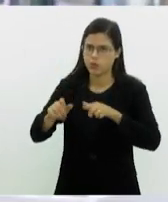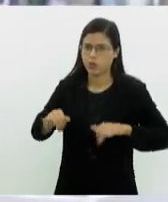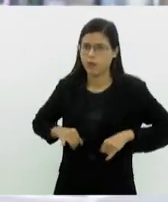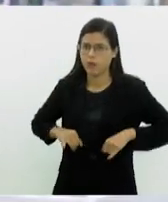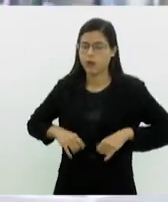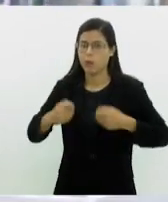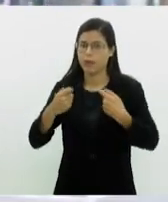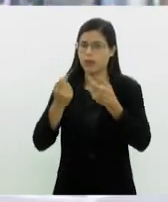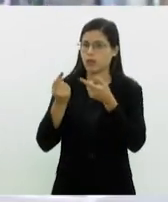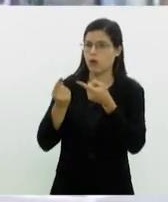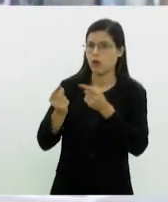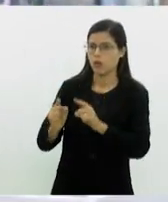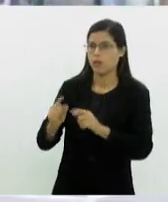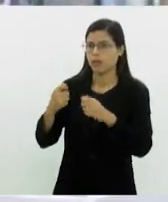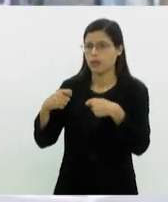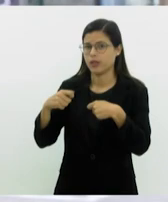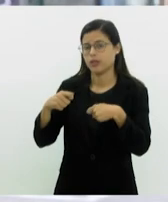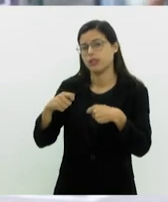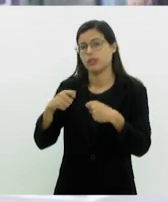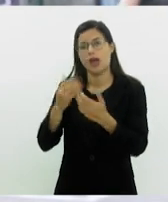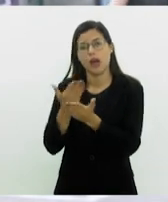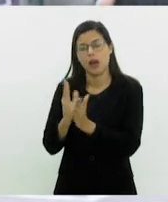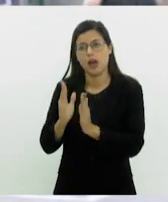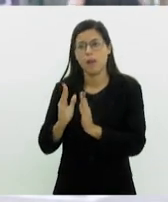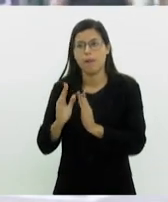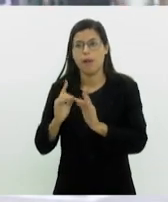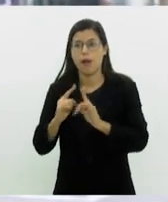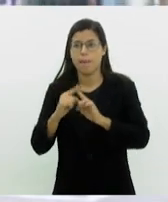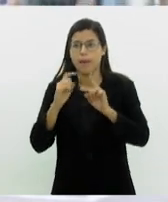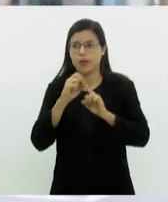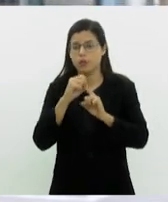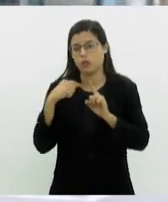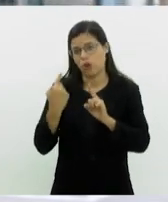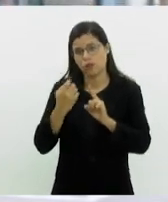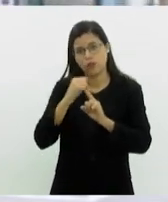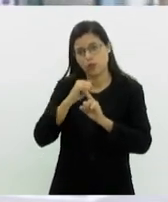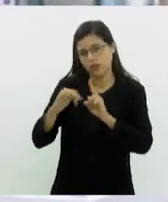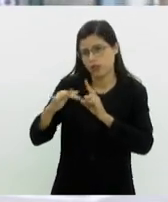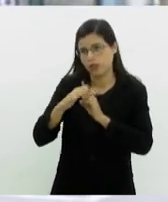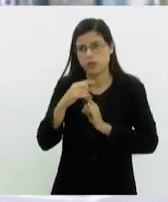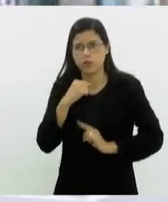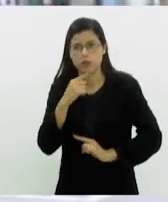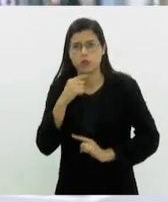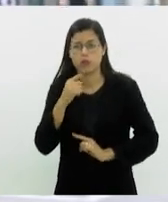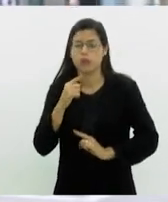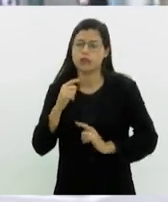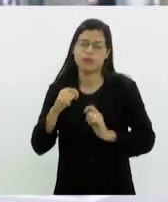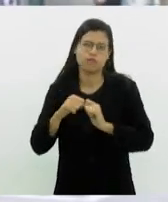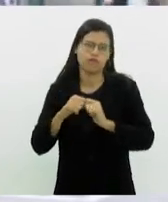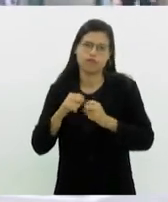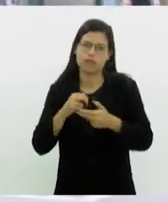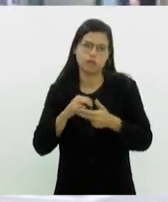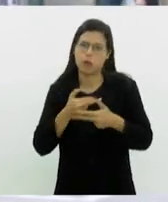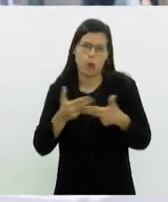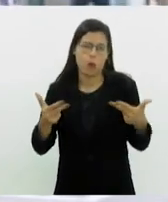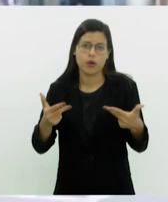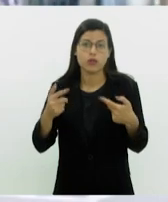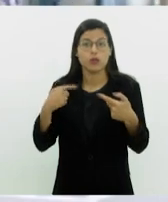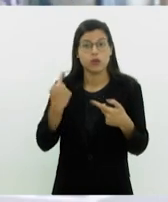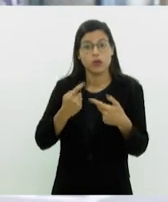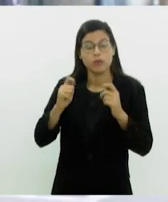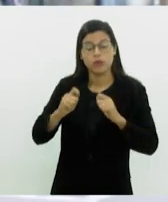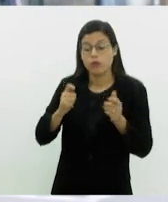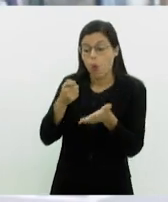combatida, ela precisa ser mitigada. Mas, enquanto sociedade civil, a gente não consegue fazer muita coisa. A gente pode cobrar, a gente pode levar as